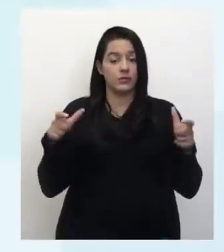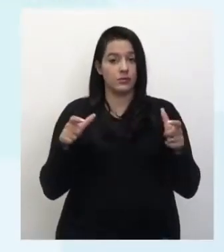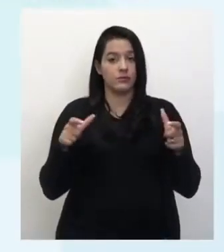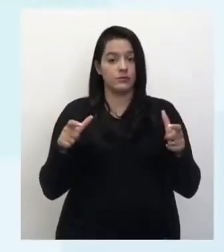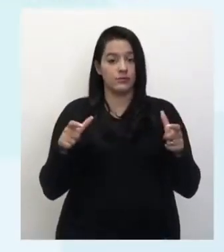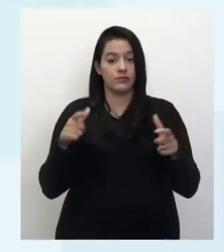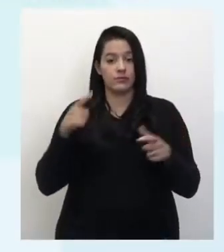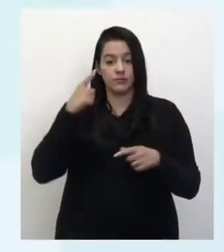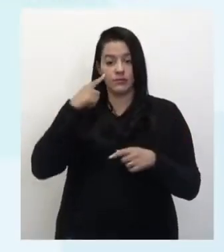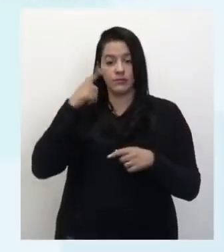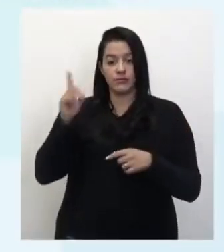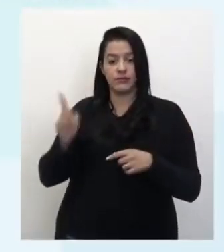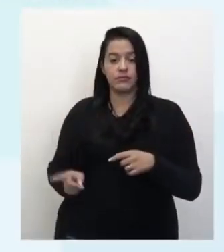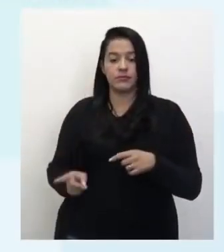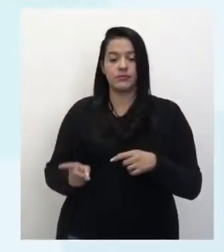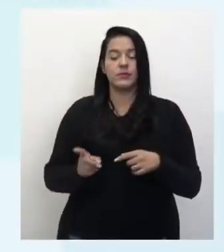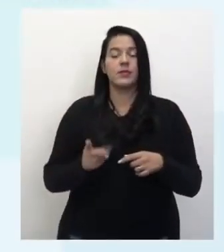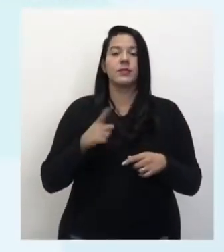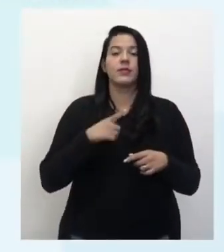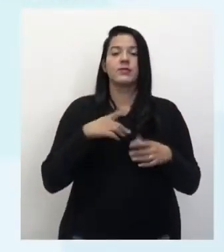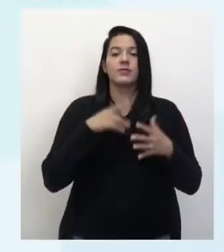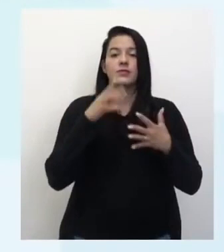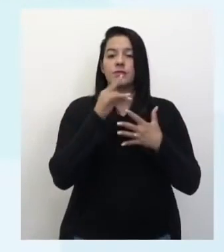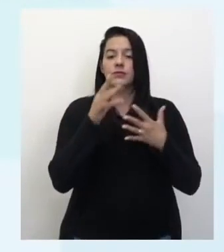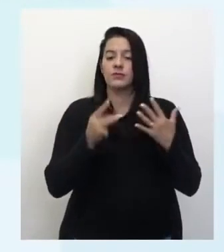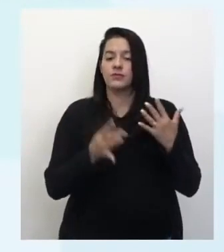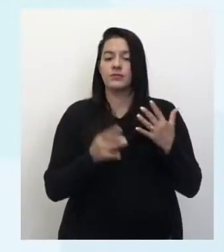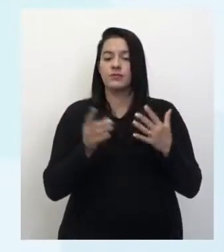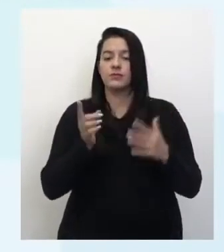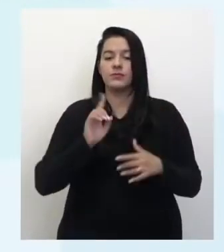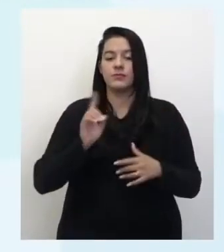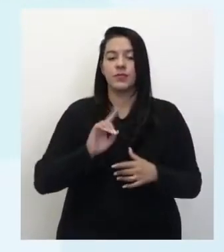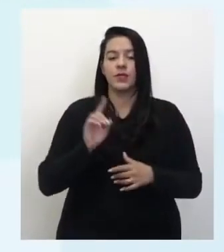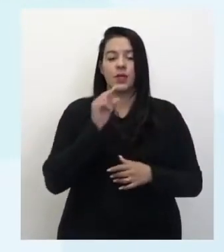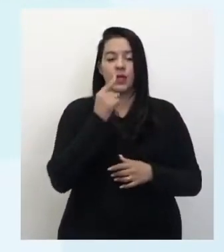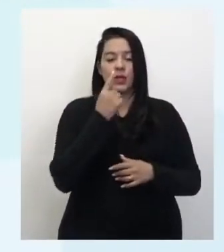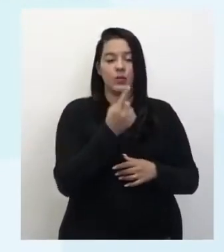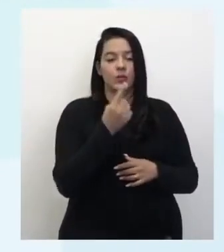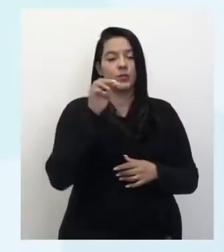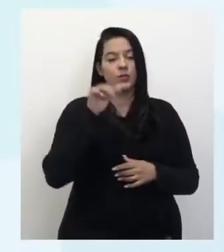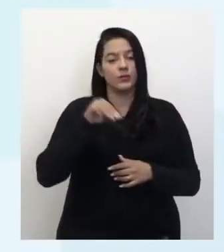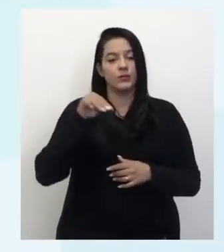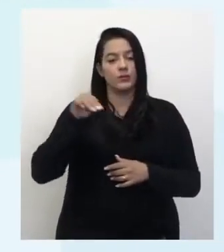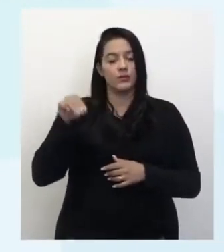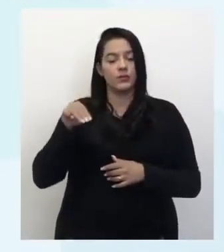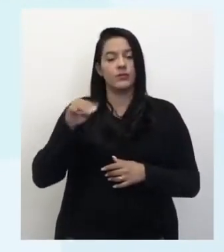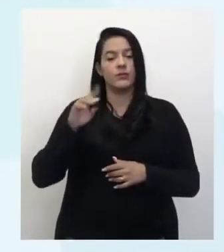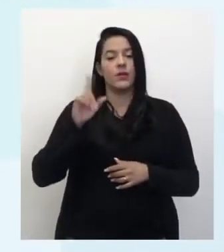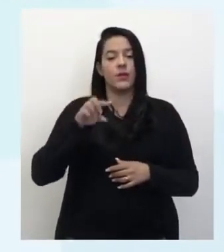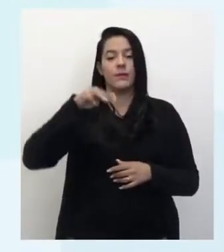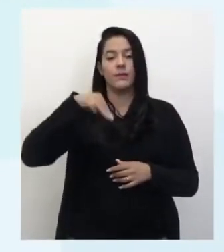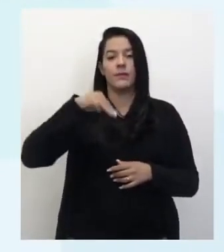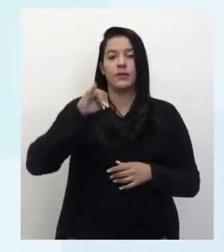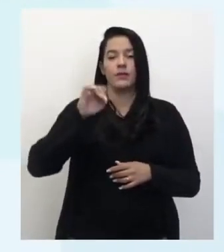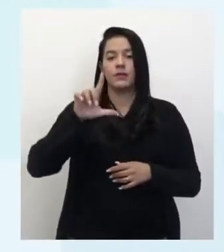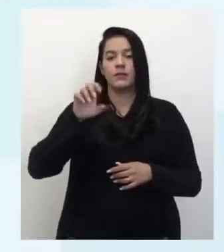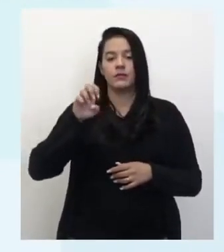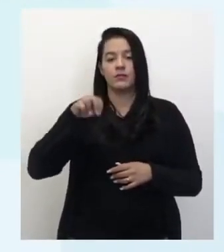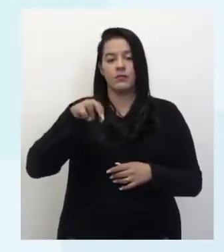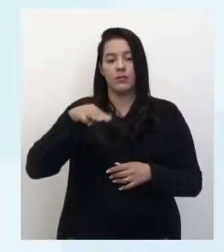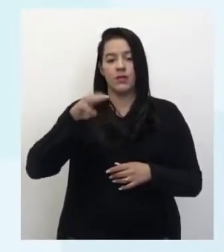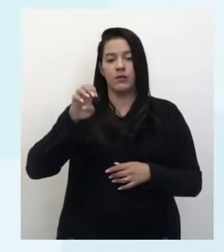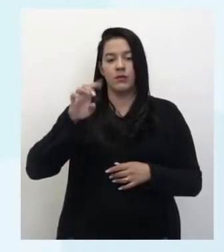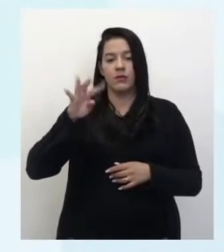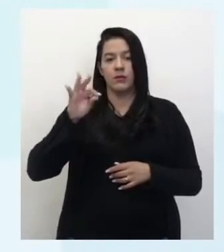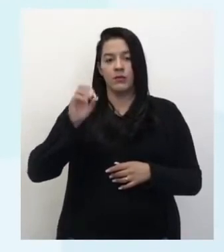Gente, eu não vou me ater aqui aos detalhezinhos. Detalhezinhos. Mas, quando tá aí um mm, é um milímetro. Tá? Você tá vendo que tem um 10 e em cima